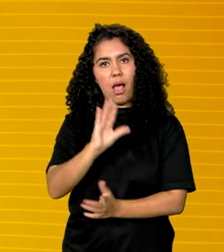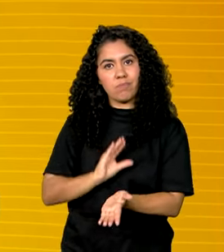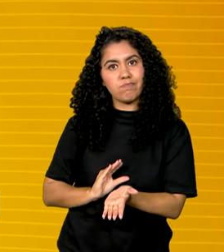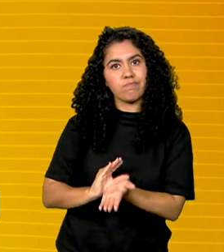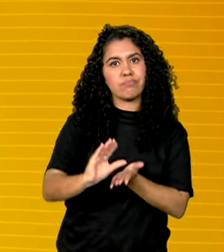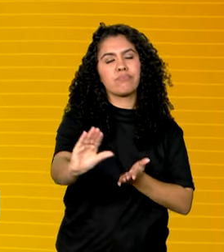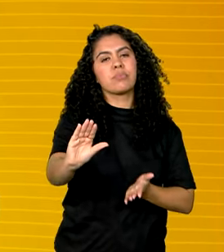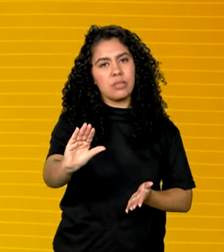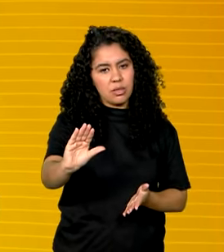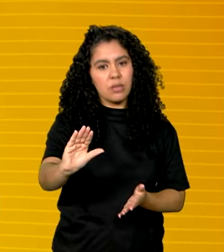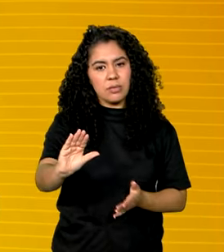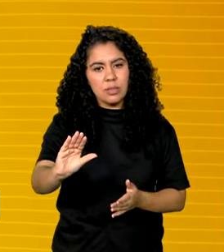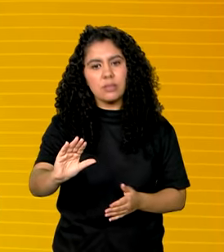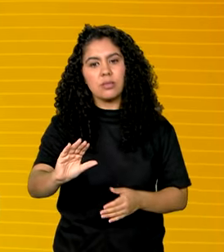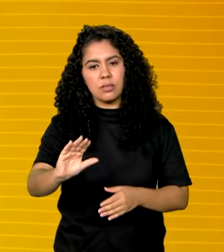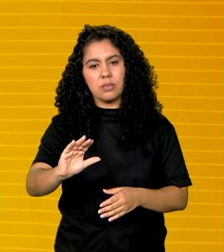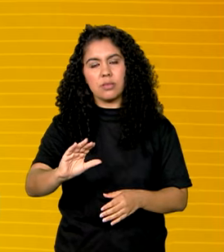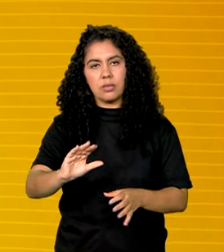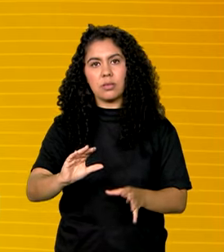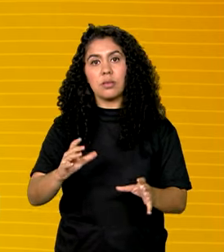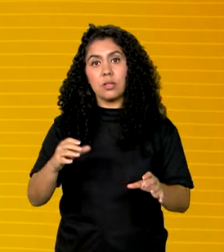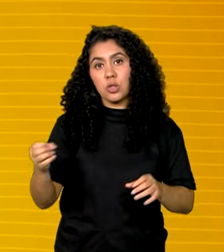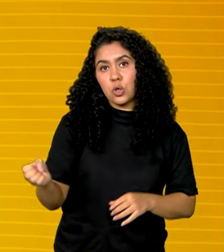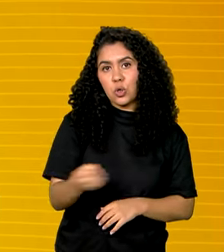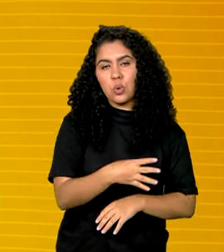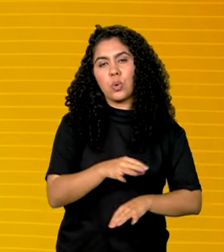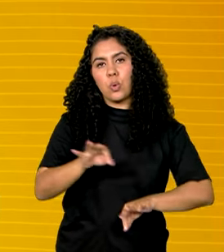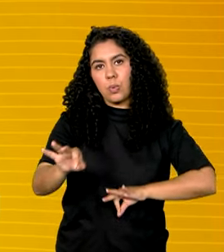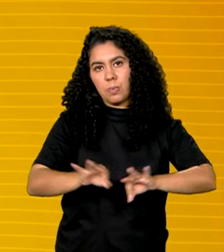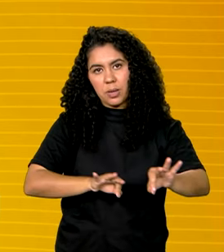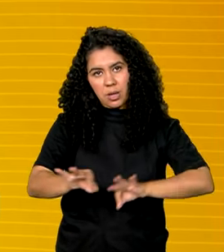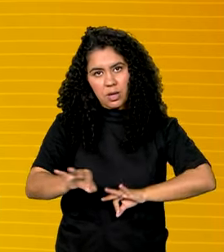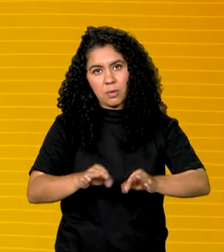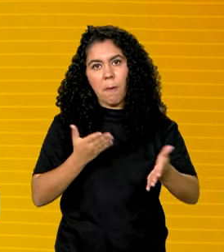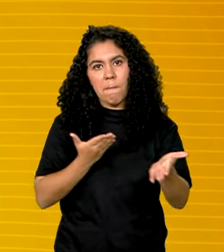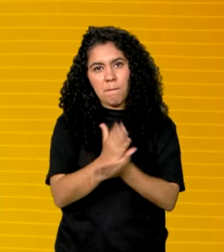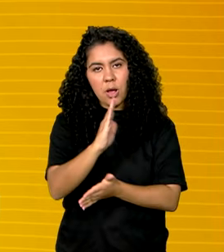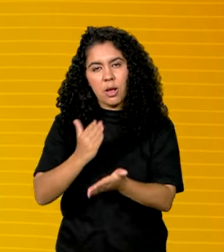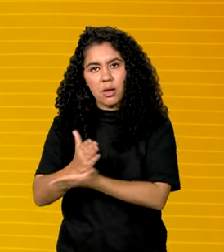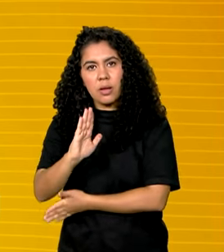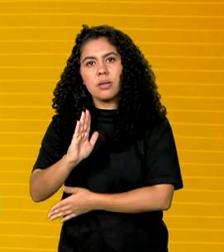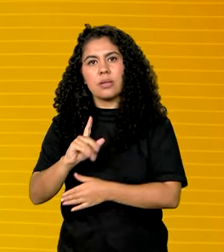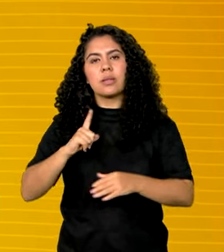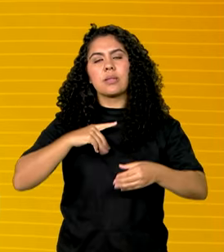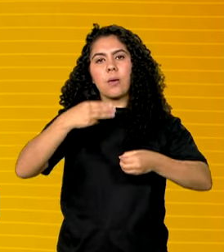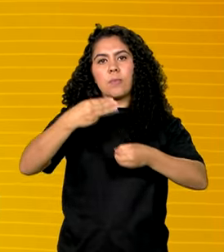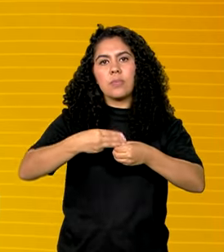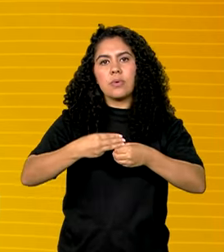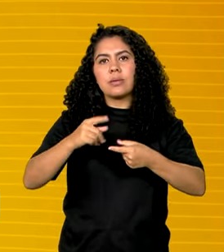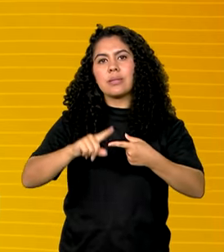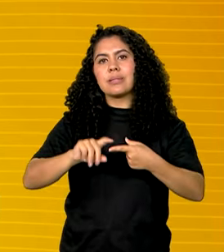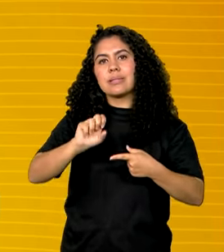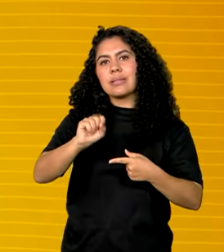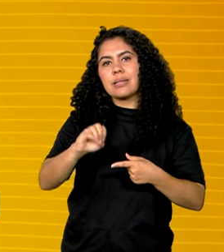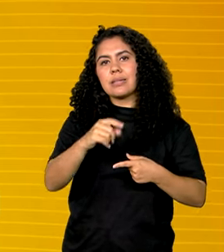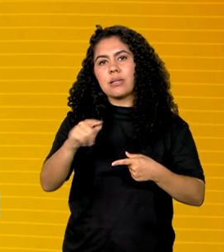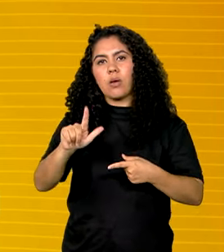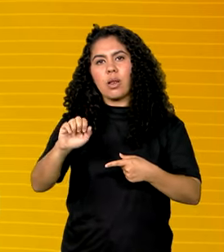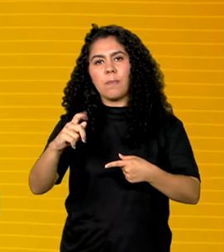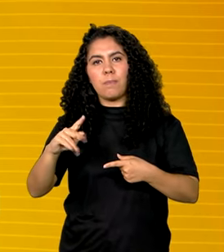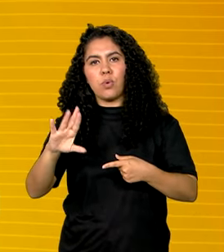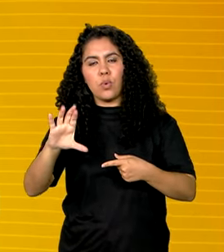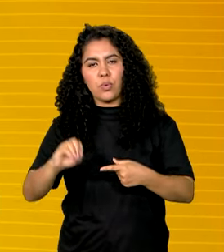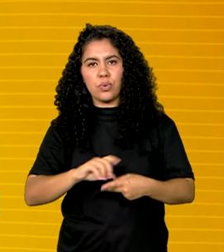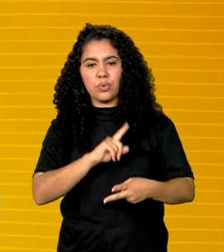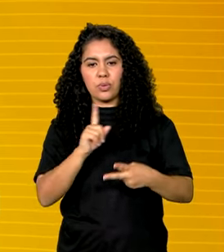49 milhões de reais de novos planos aprovados. São Leopoldo, mais de 12 milhões de reais, Novo Hamburgo,